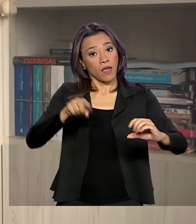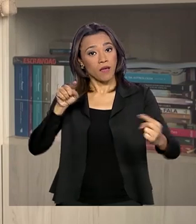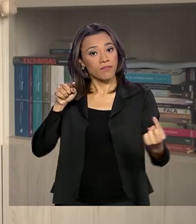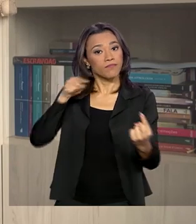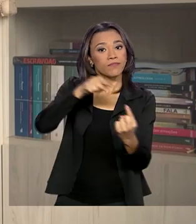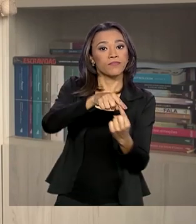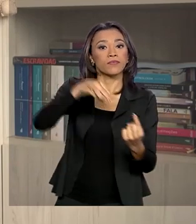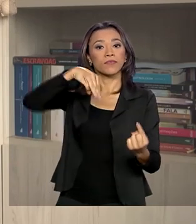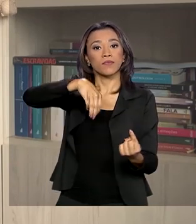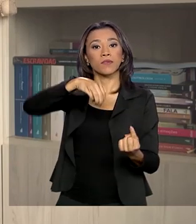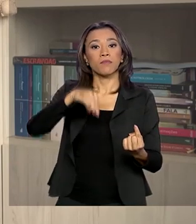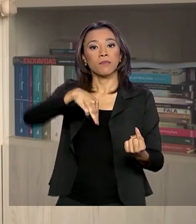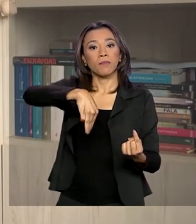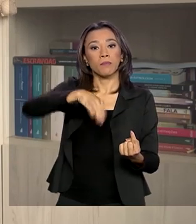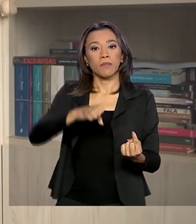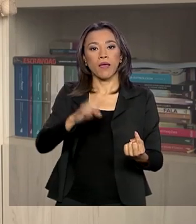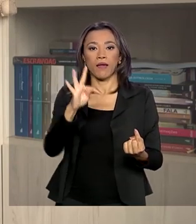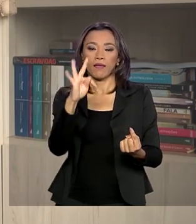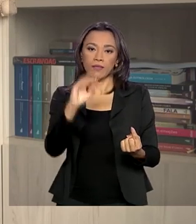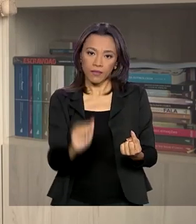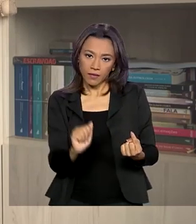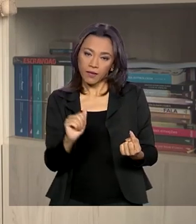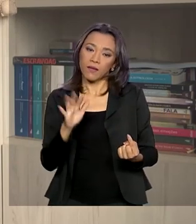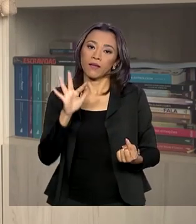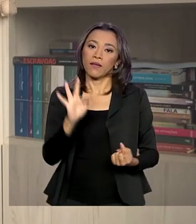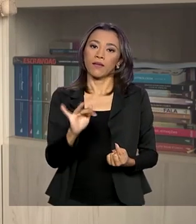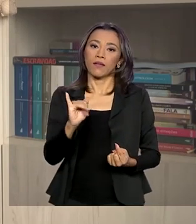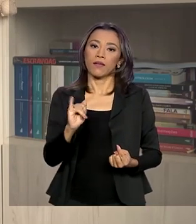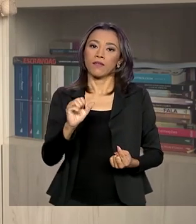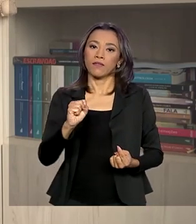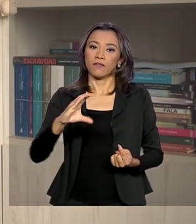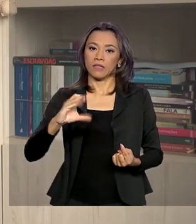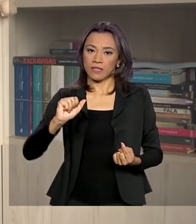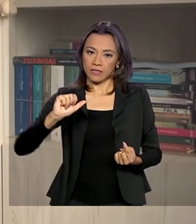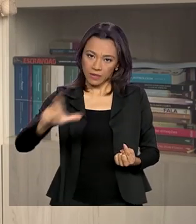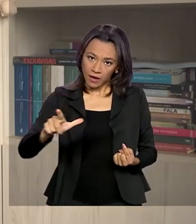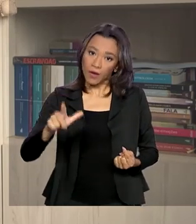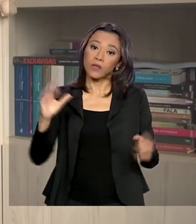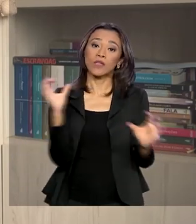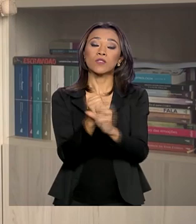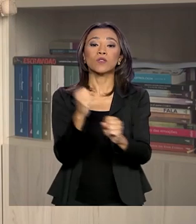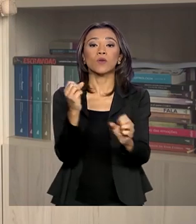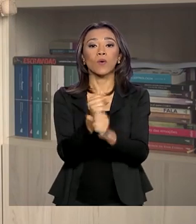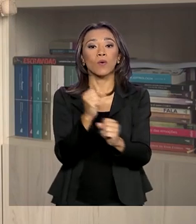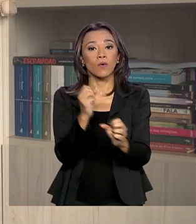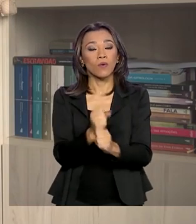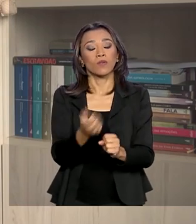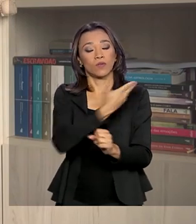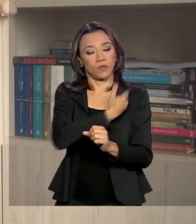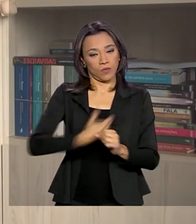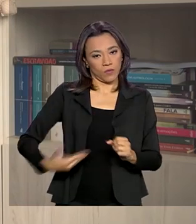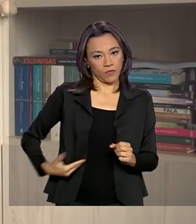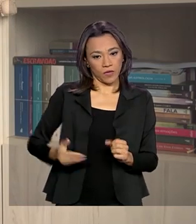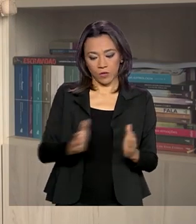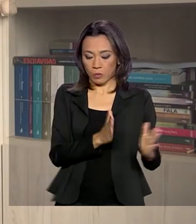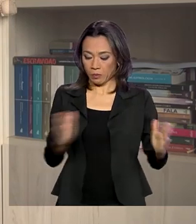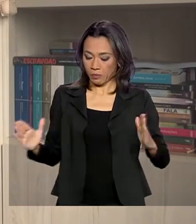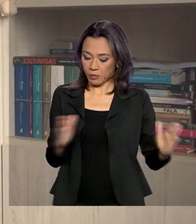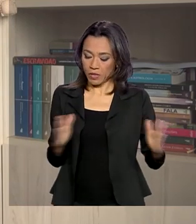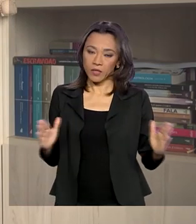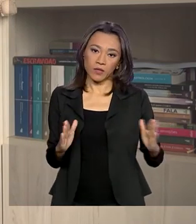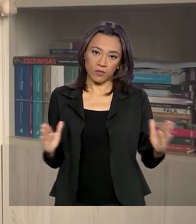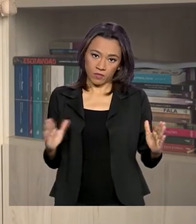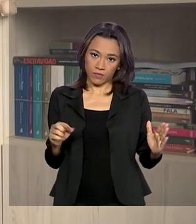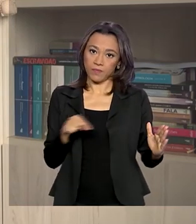que é a diferença entre a previsão de receita e despesa das contas públicas durante o ano. Essa operação tem o objetivo